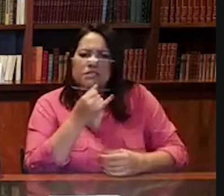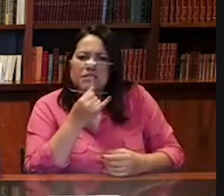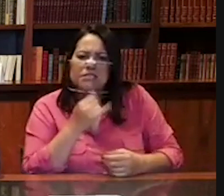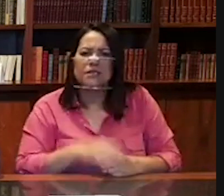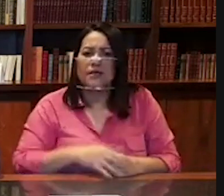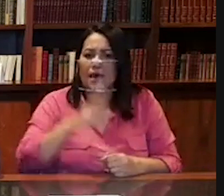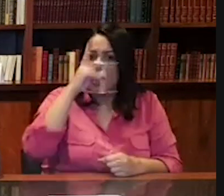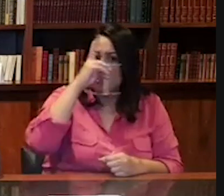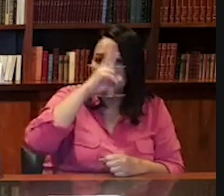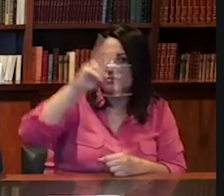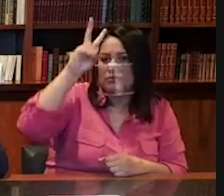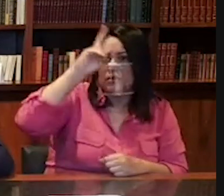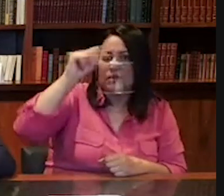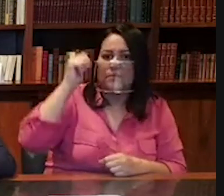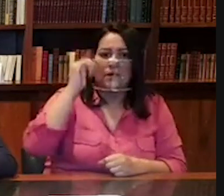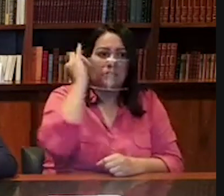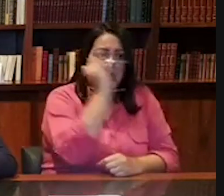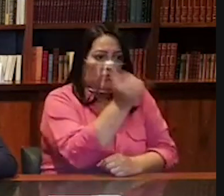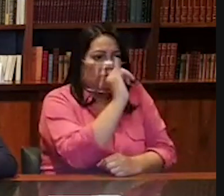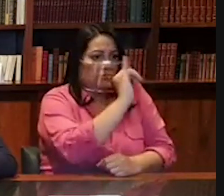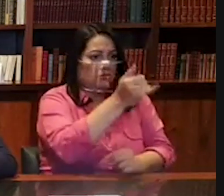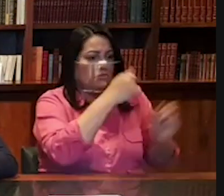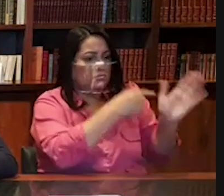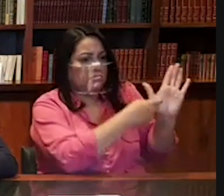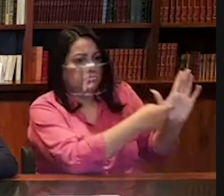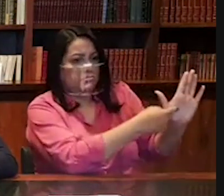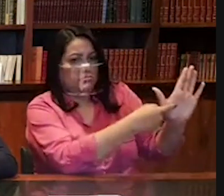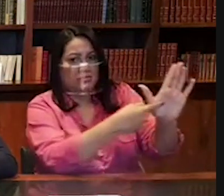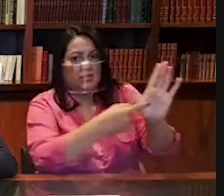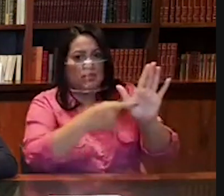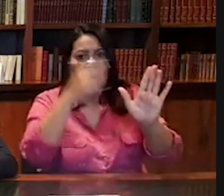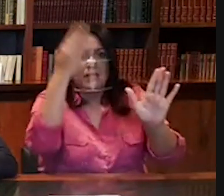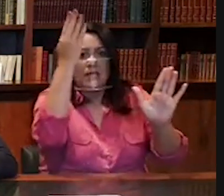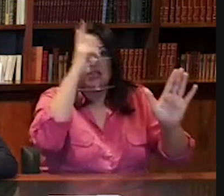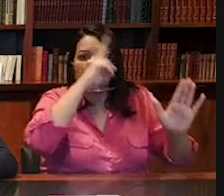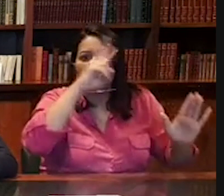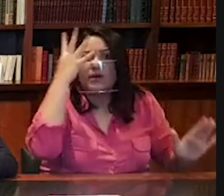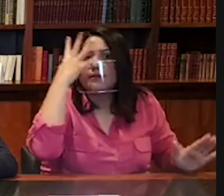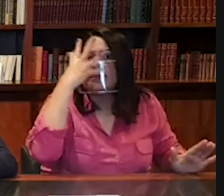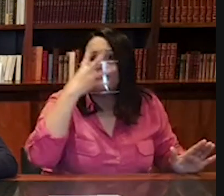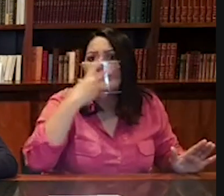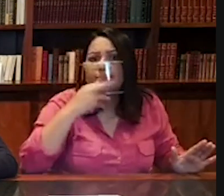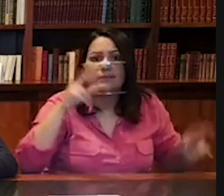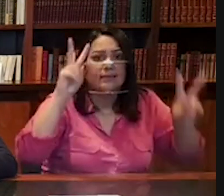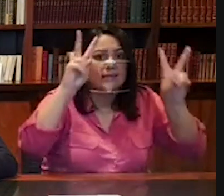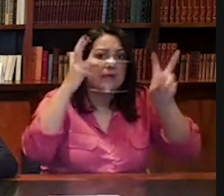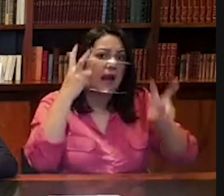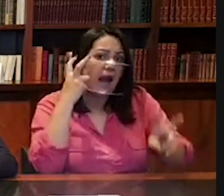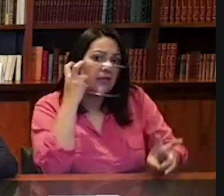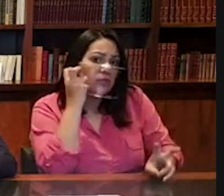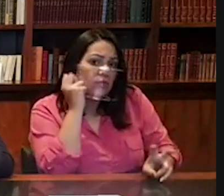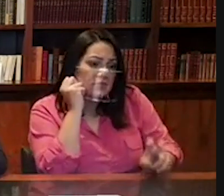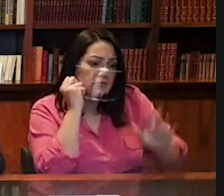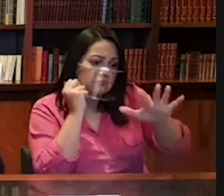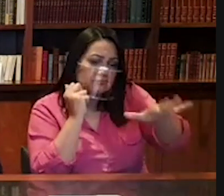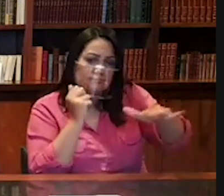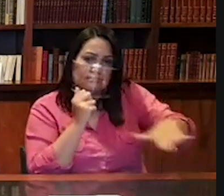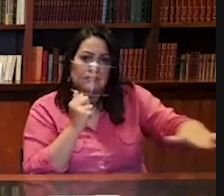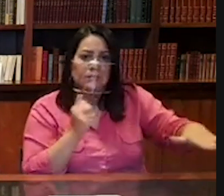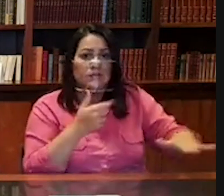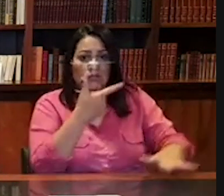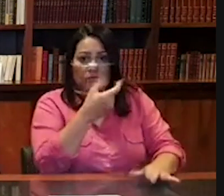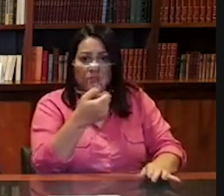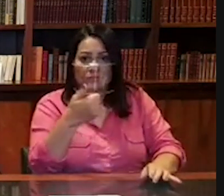A história que ela contava para o Brasil e contou para nós era uma história linda de adoção. Em 2013, conheci ela, me